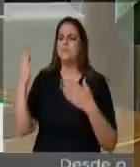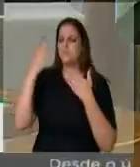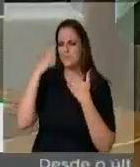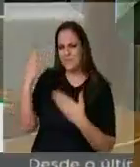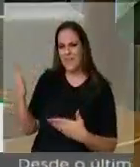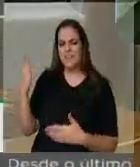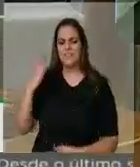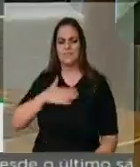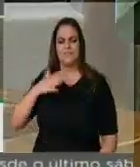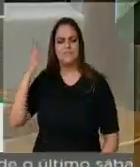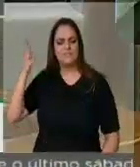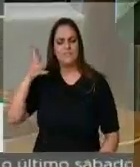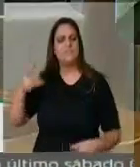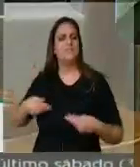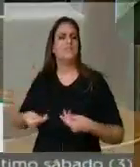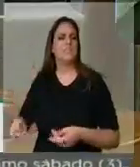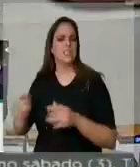voz... O pedido de vossa excelência será atendido...